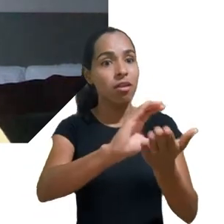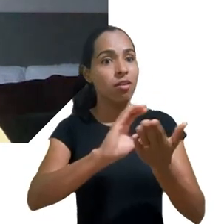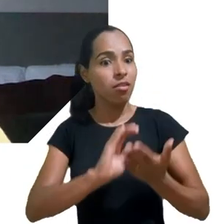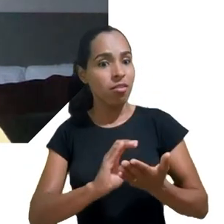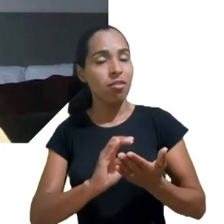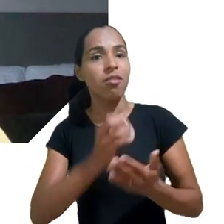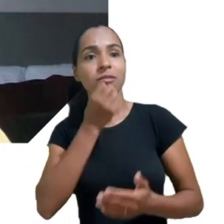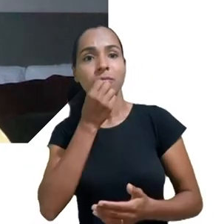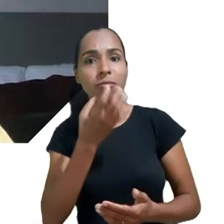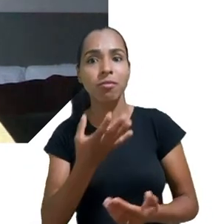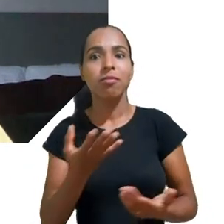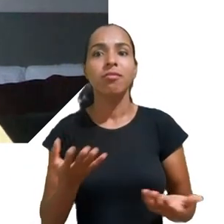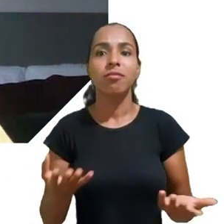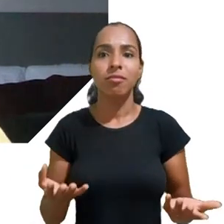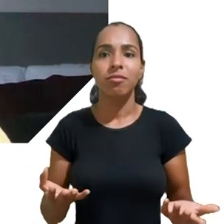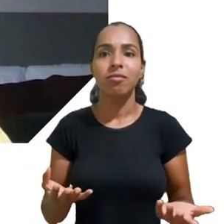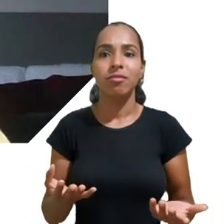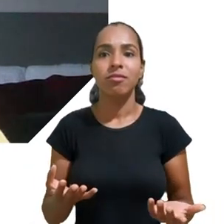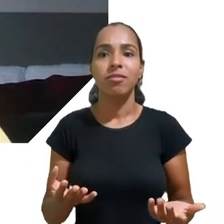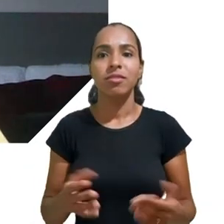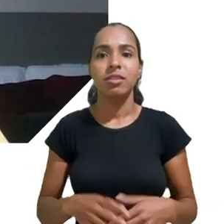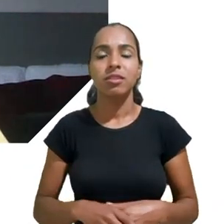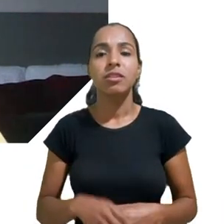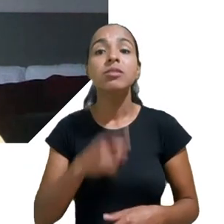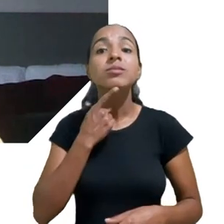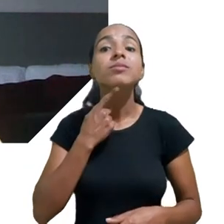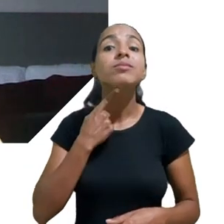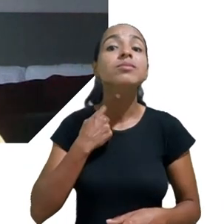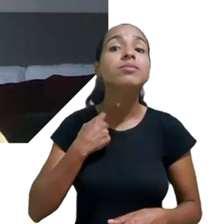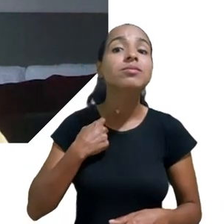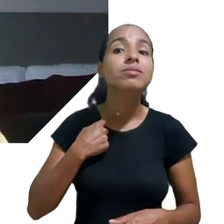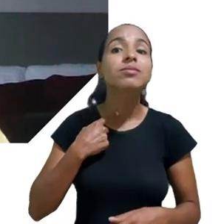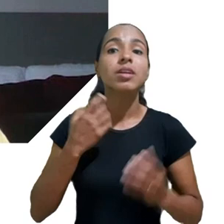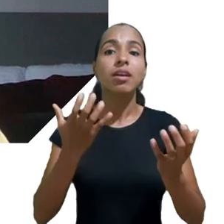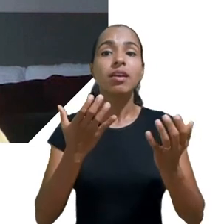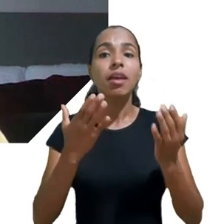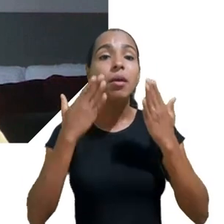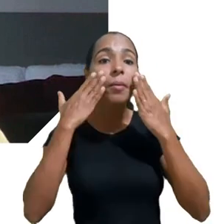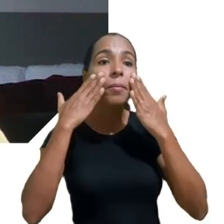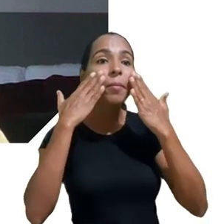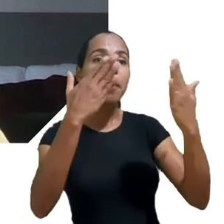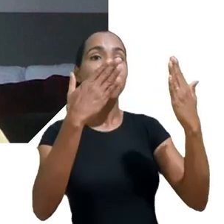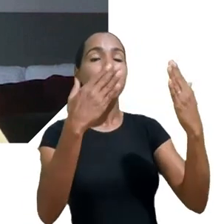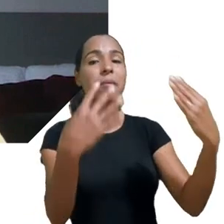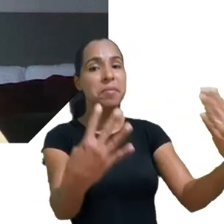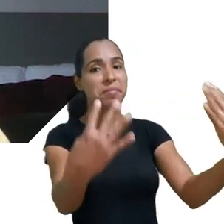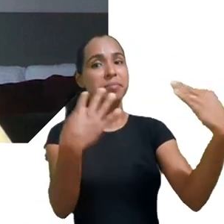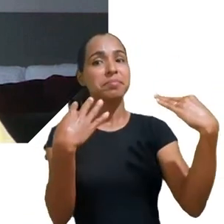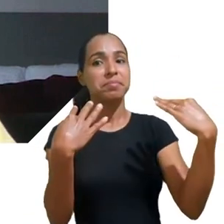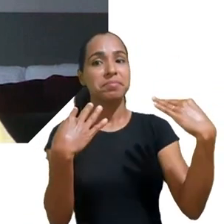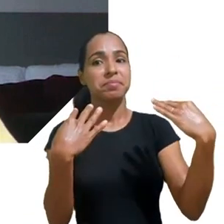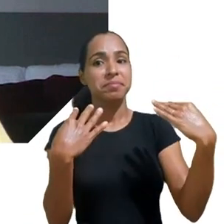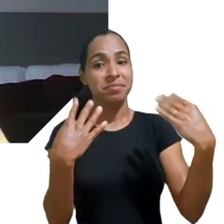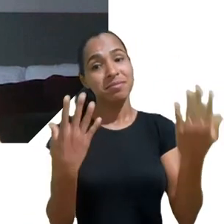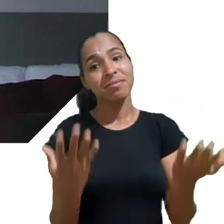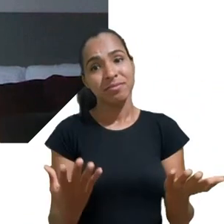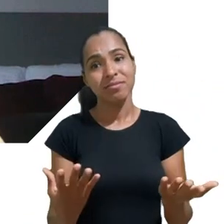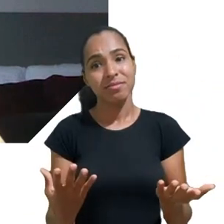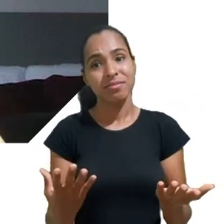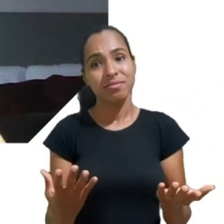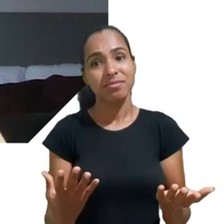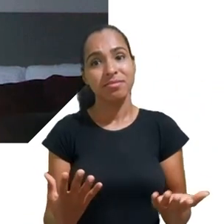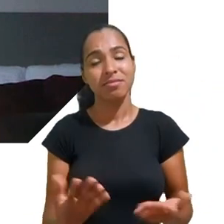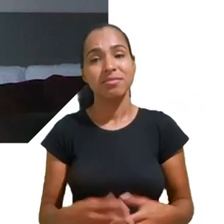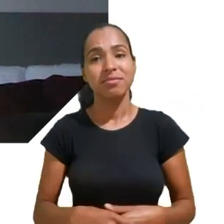aquele desejo de mostrar sua produção, de mostrar quem elas são, acaba sendo capitaneado